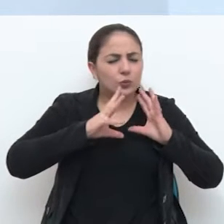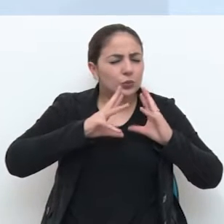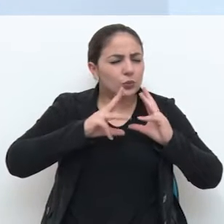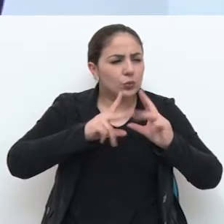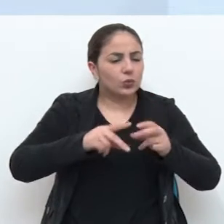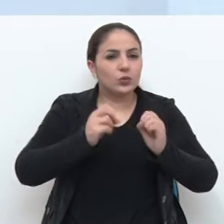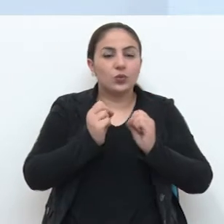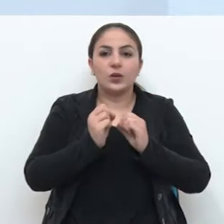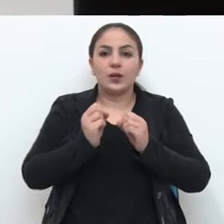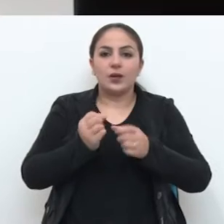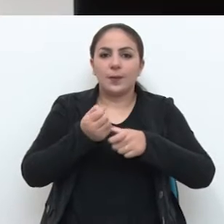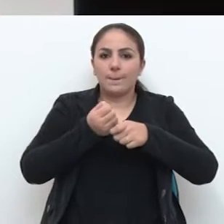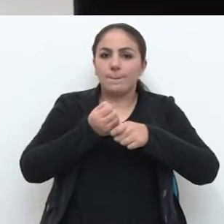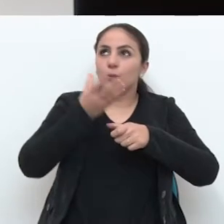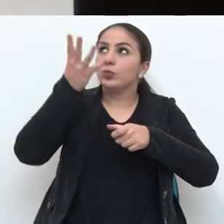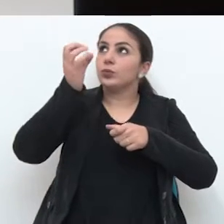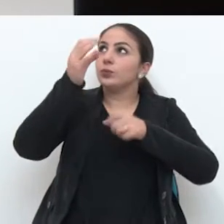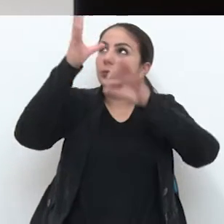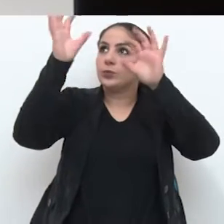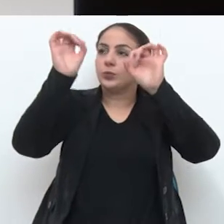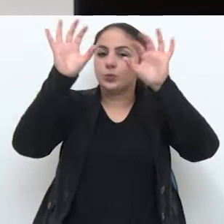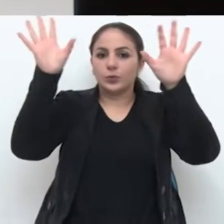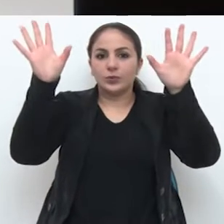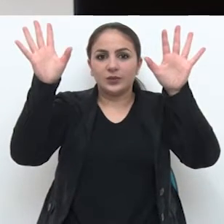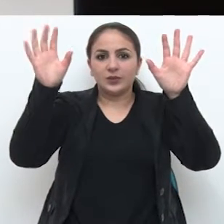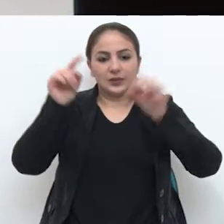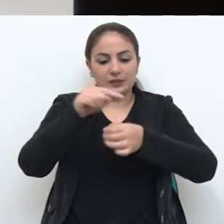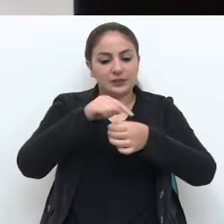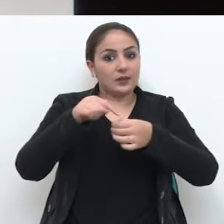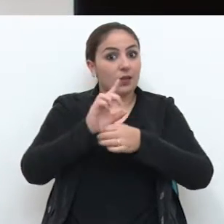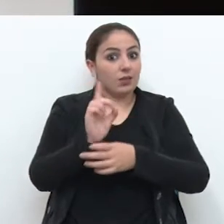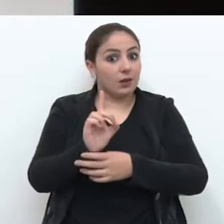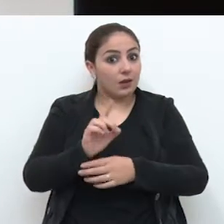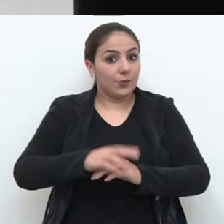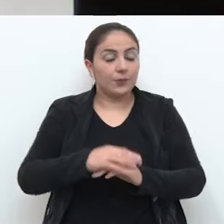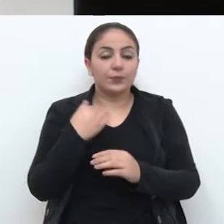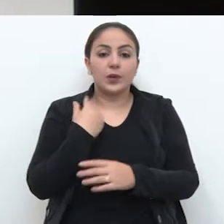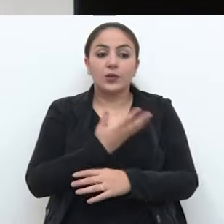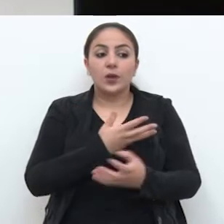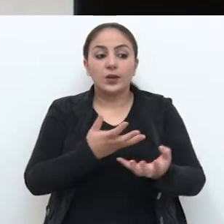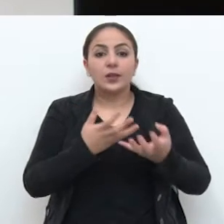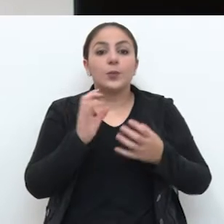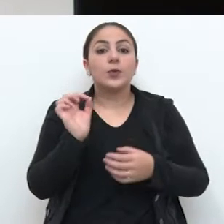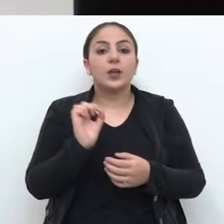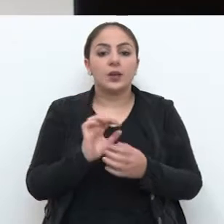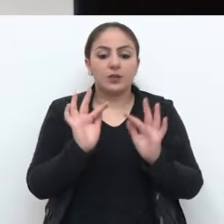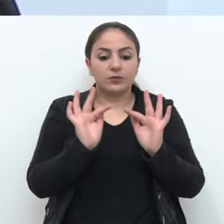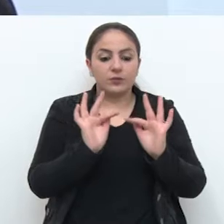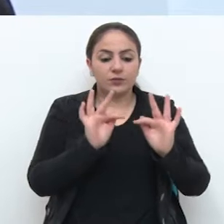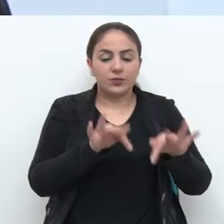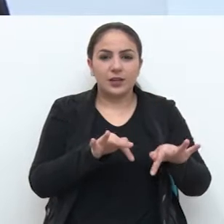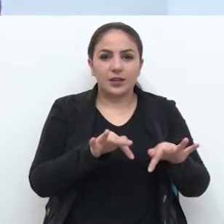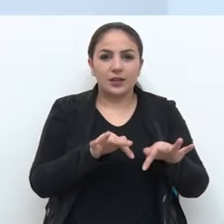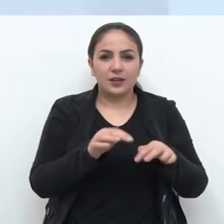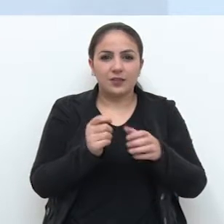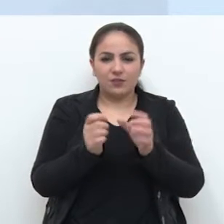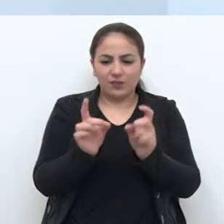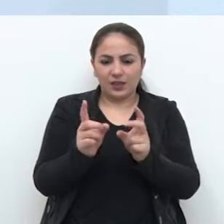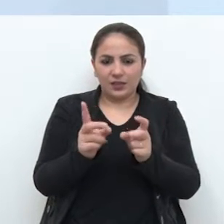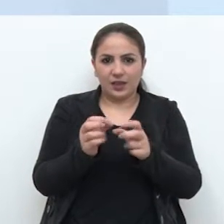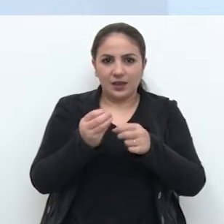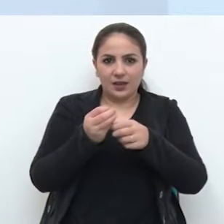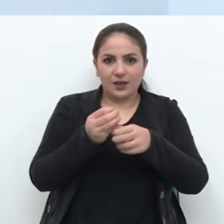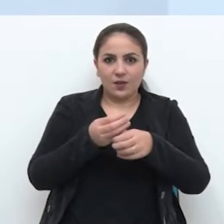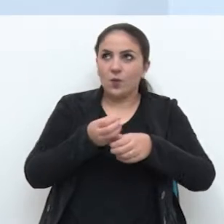toda manifestação de fogos de artifício na cidade. O que a gente quer é tirar os fogos com